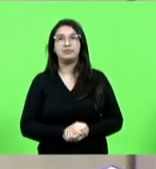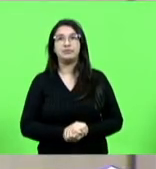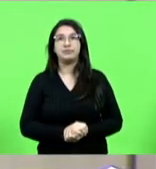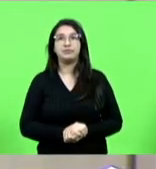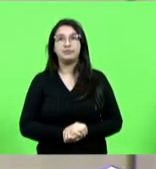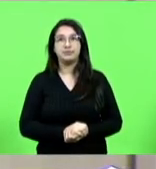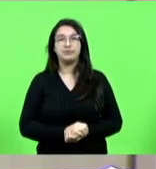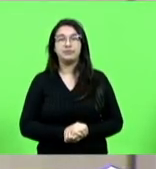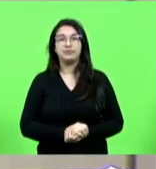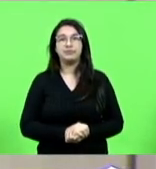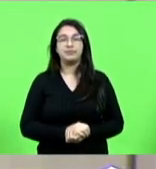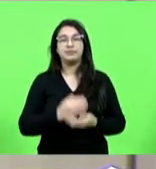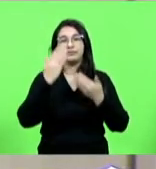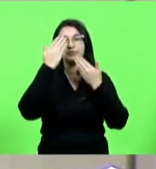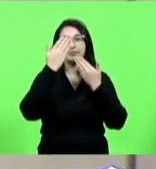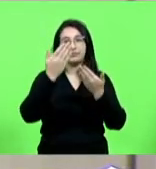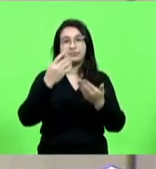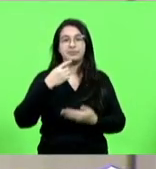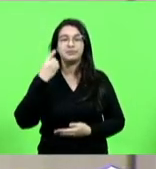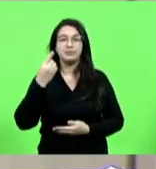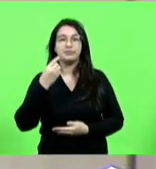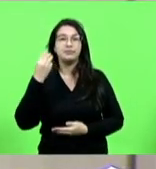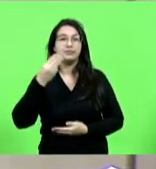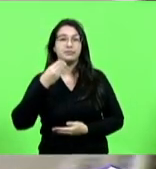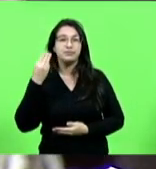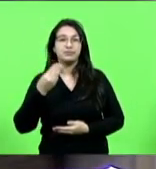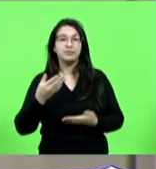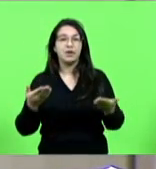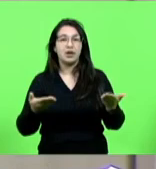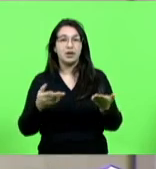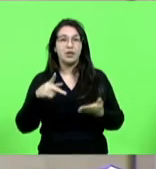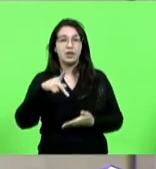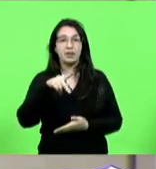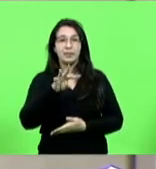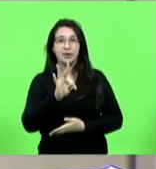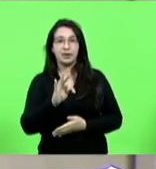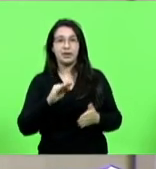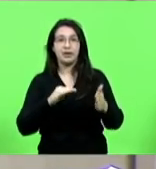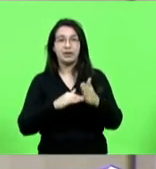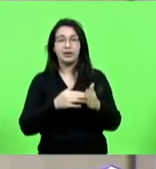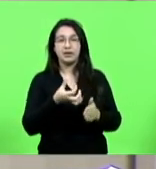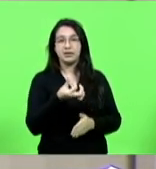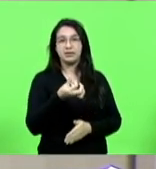obrigado deputado Márcio Machado partido dos trabalhadores por seis minutos